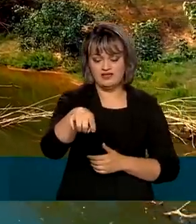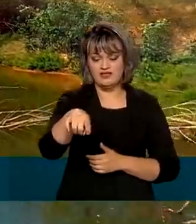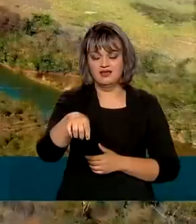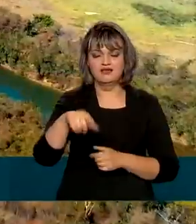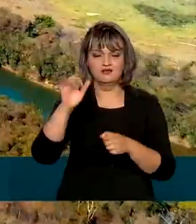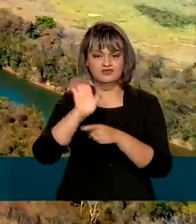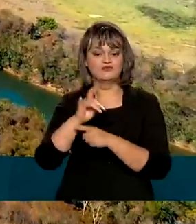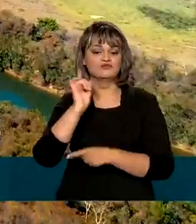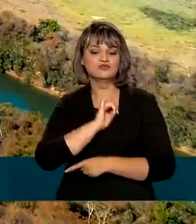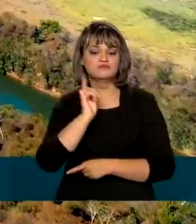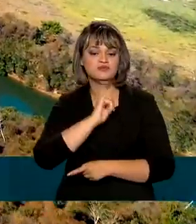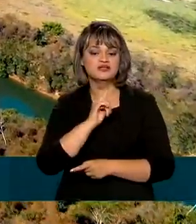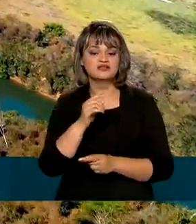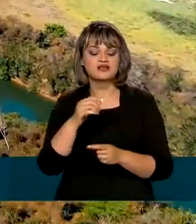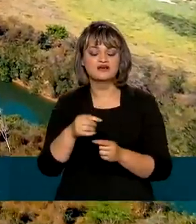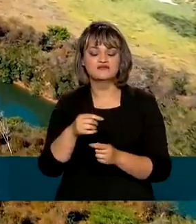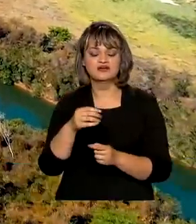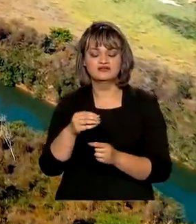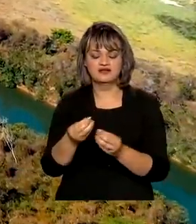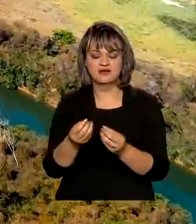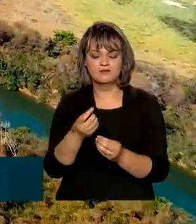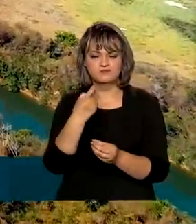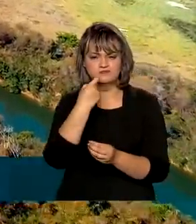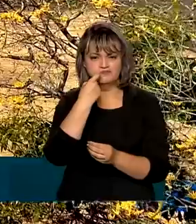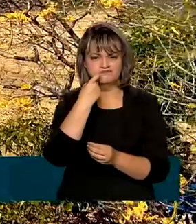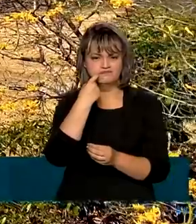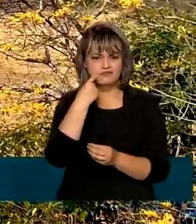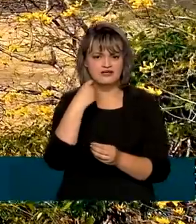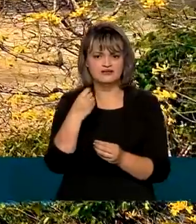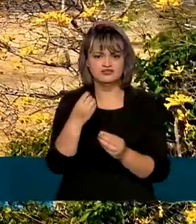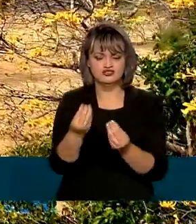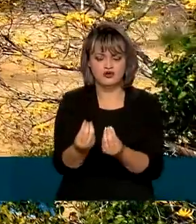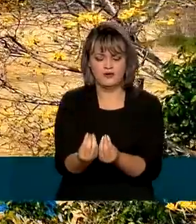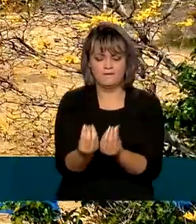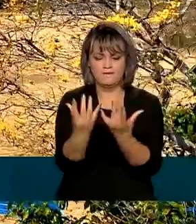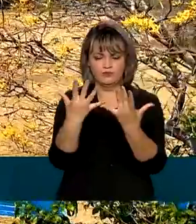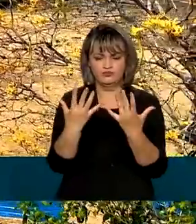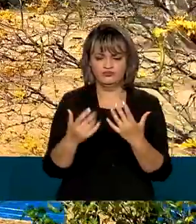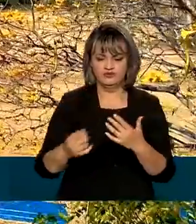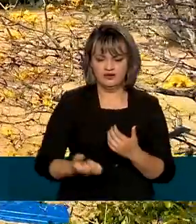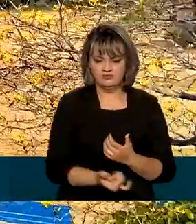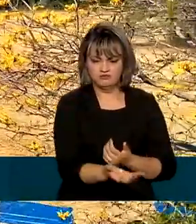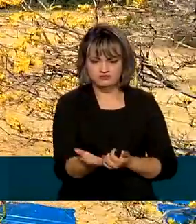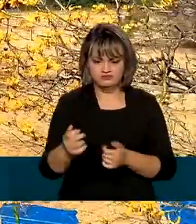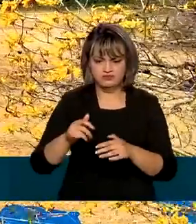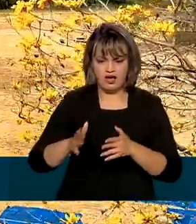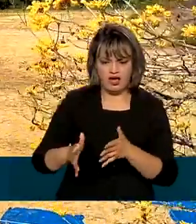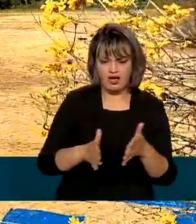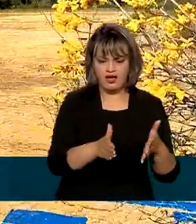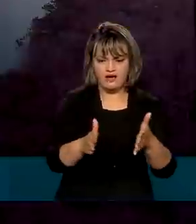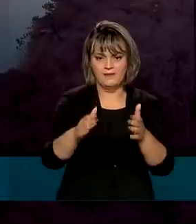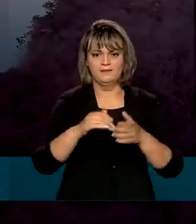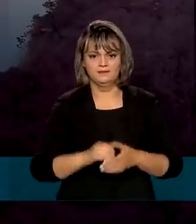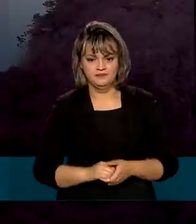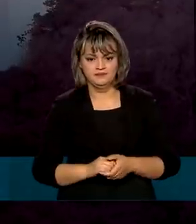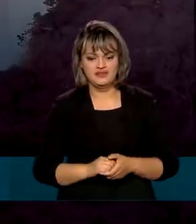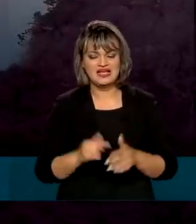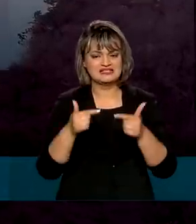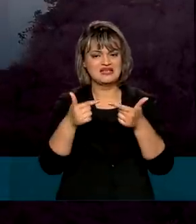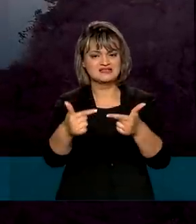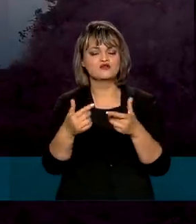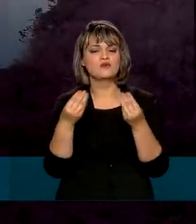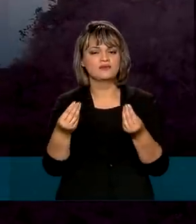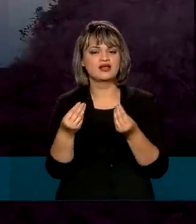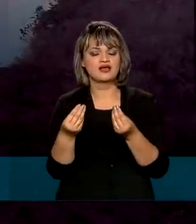Minas Gerais receberá o plantio de mudas da vegetação nativa em mais de 2 mil hectares ao longo das margens da bacia. A ação é